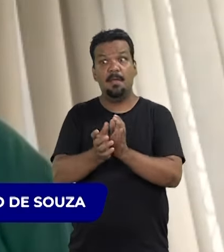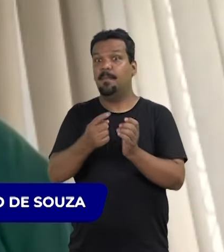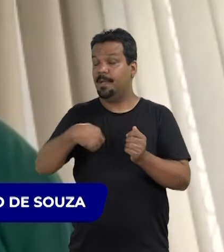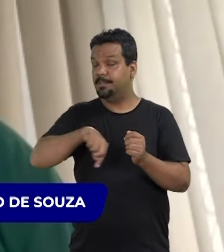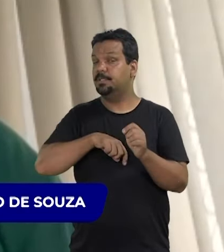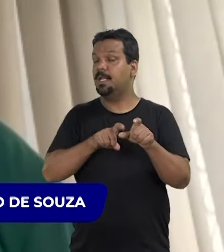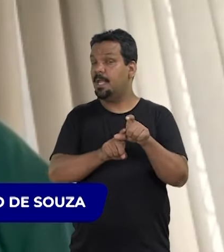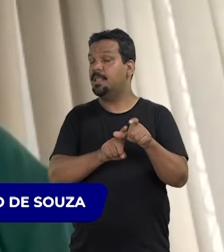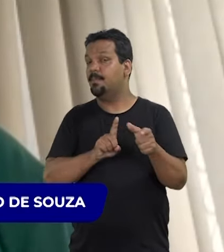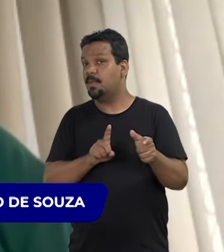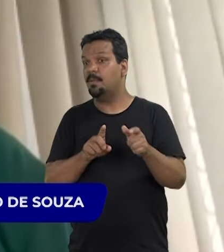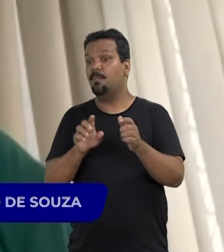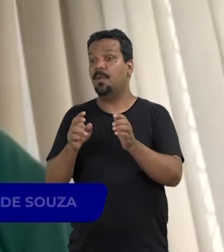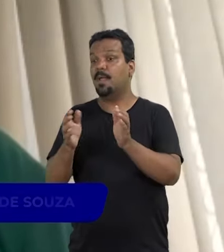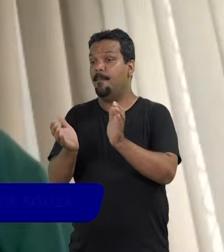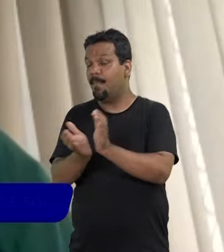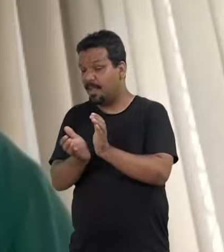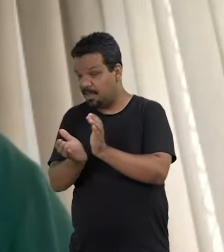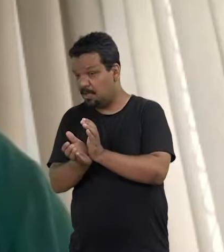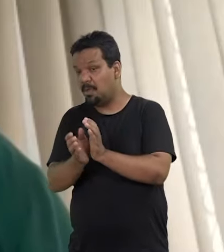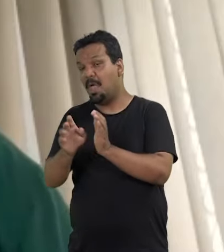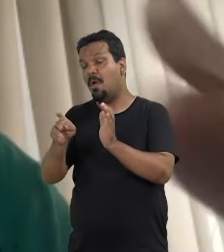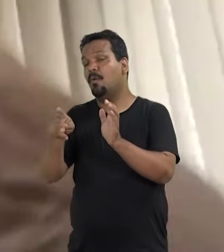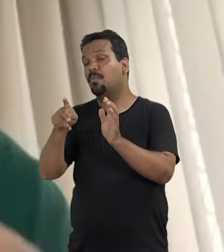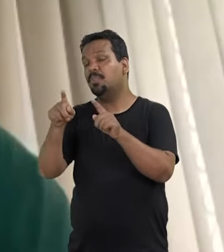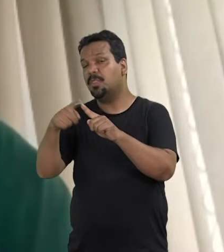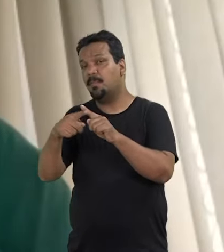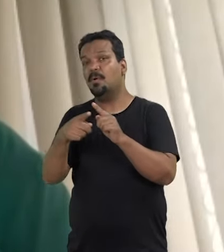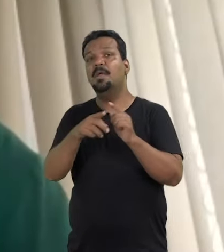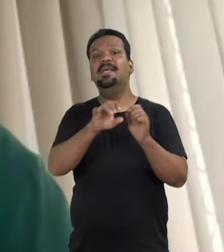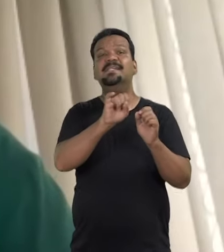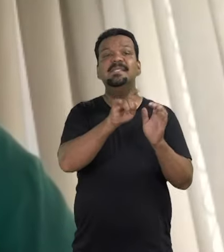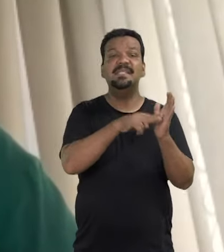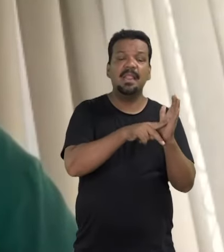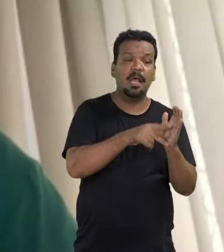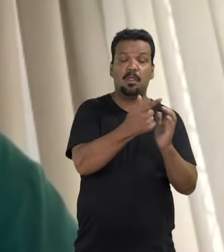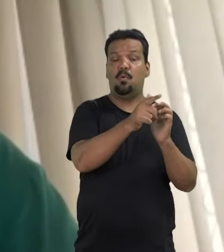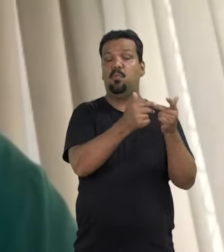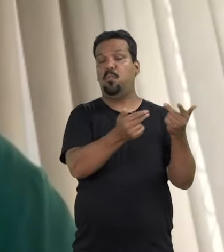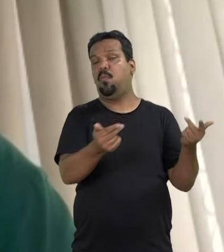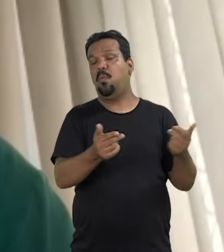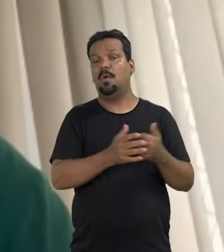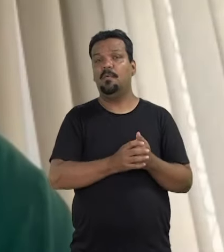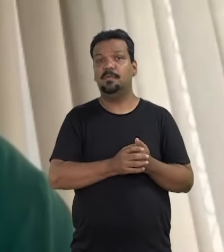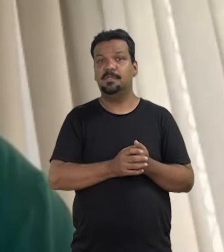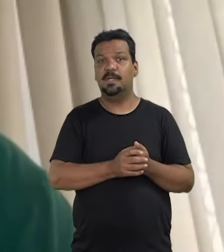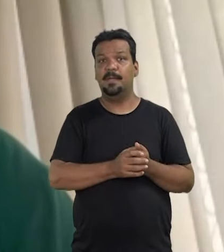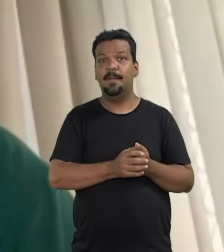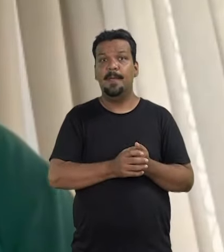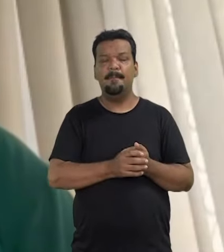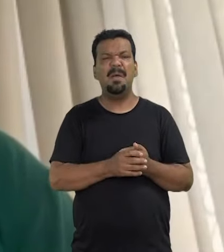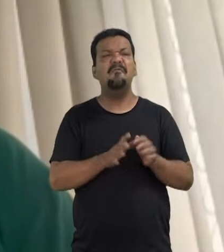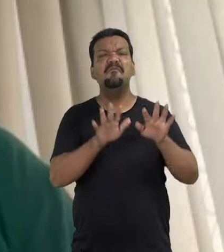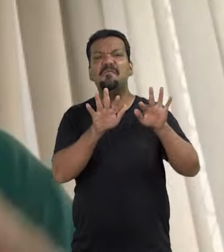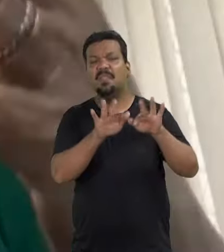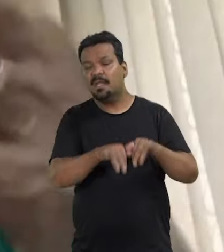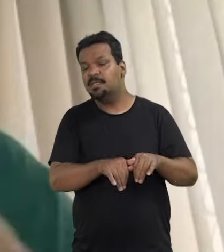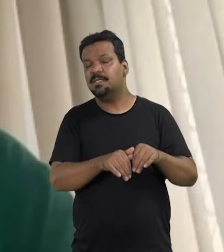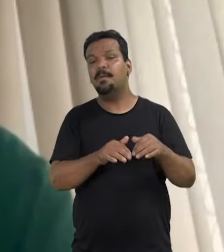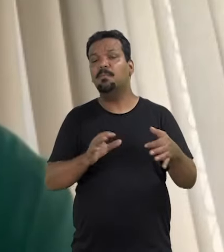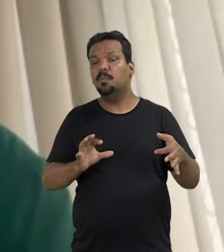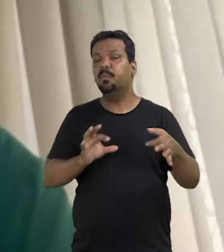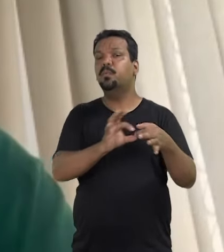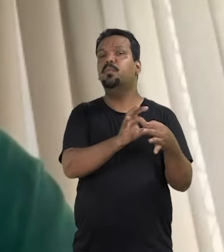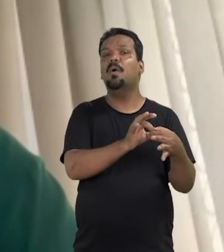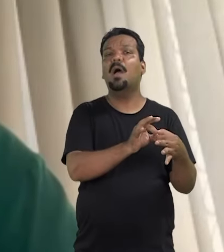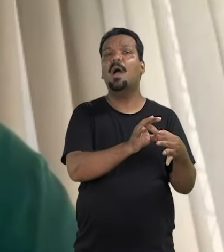sejamos independentes, partido é partido, sindicato é sindicato, mas há diálogos com os movimentos sociais e aí terminei